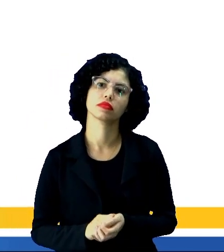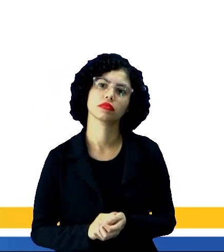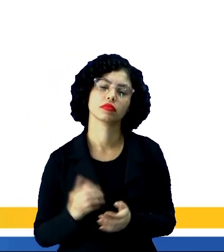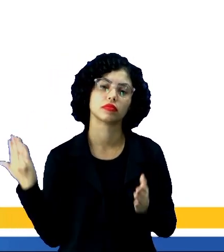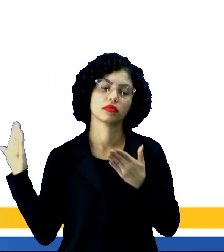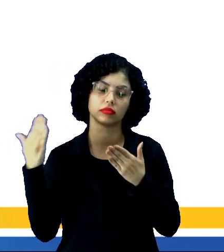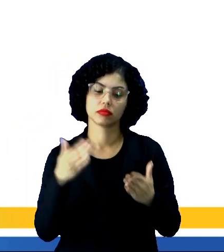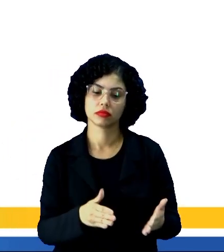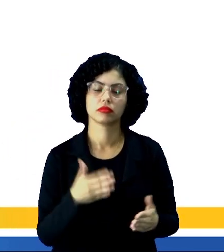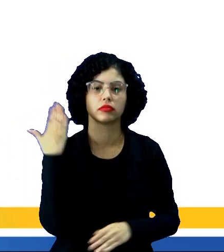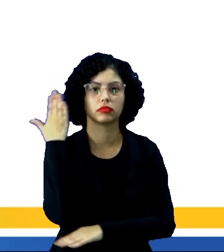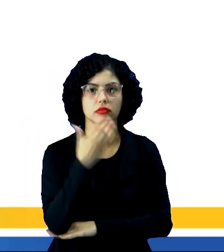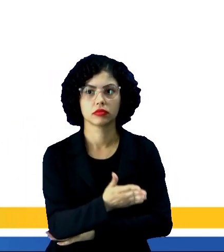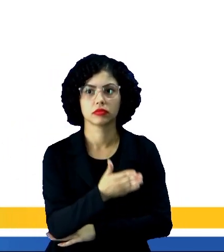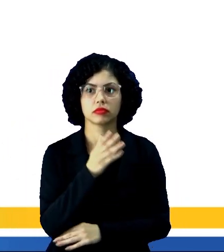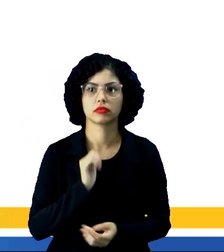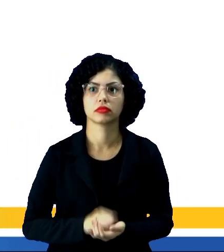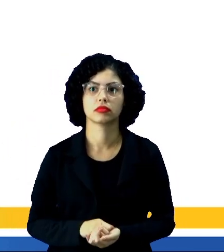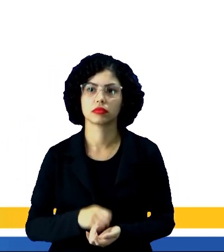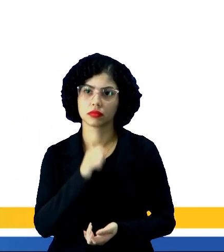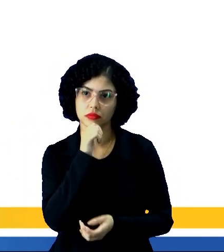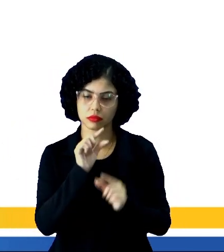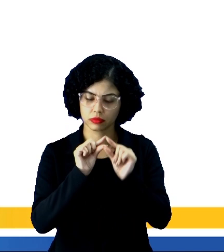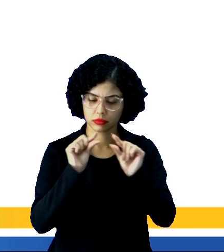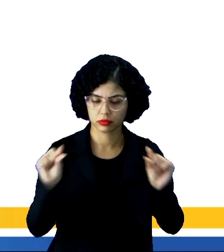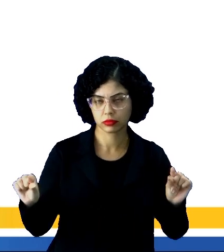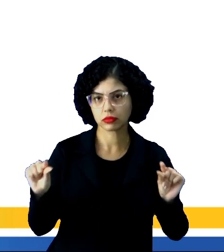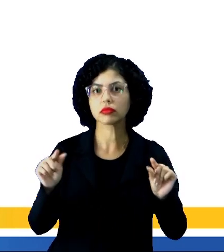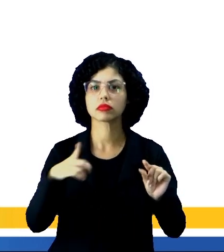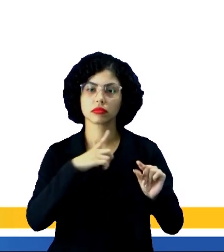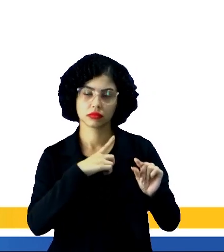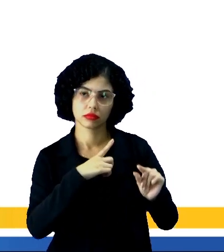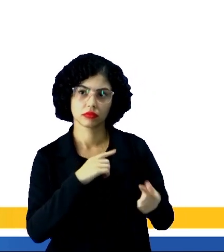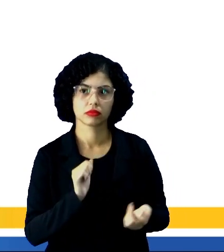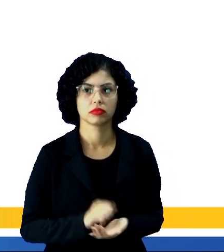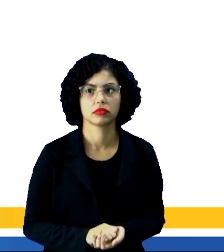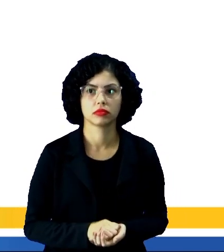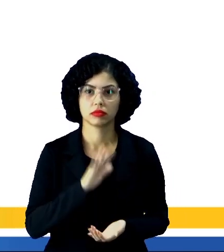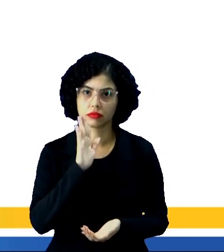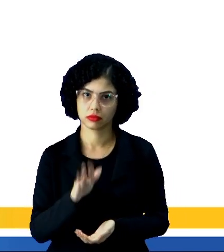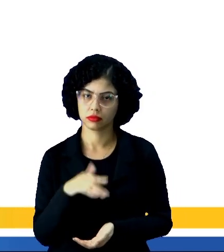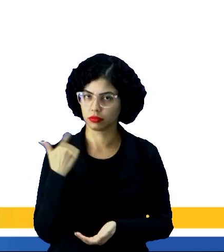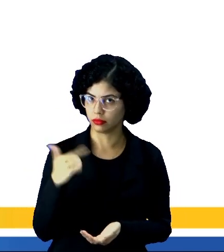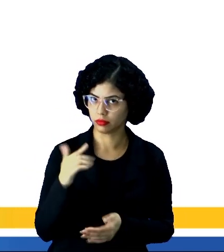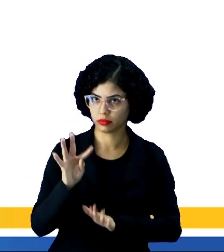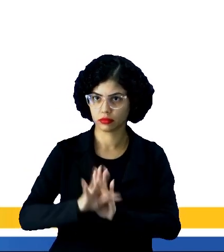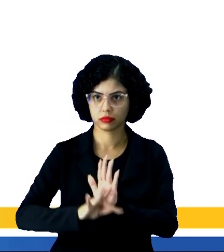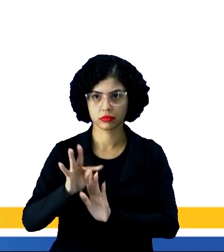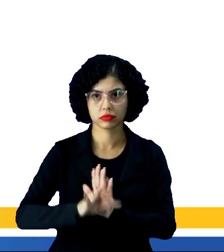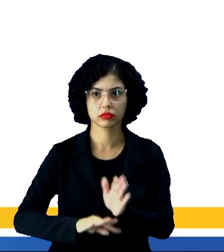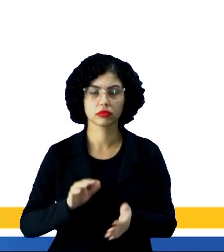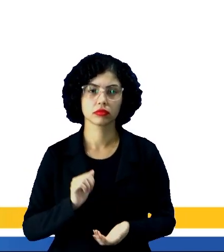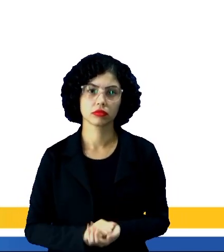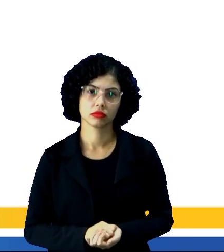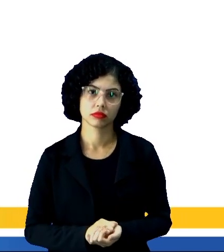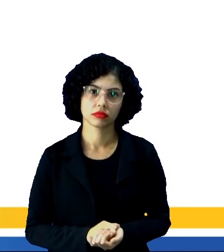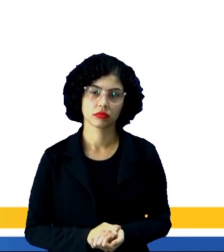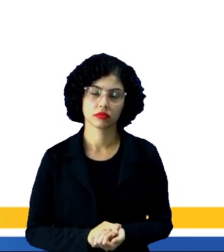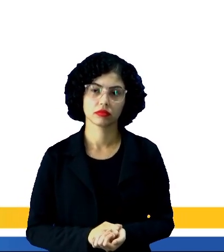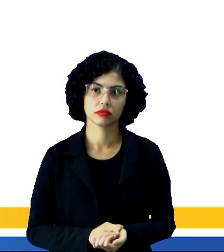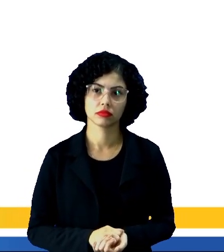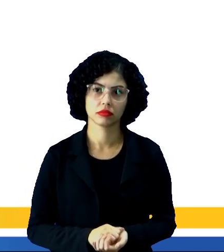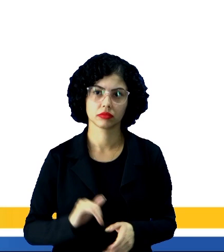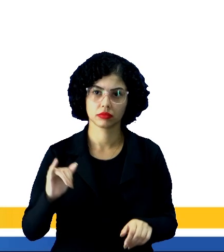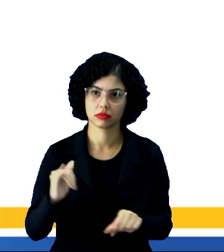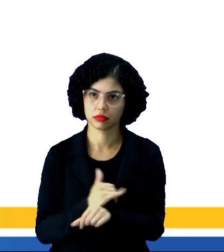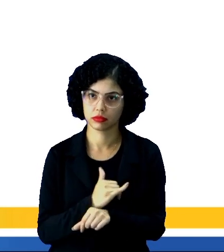texto objetivo, direto? Que entrelinhas a notícia tem, já que não é um texto figurado? Essa